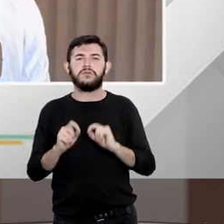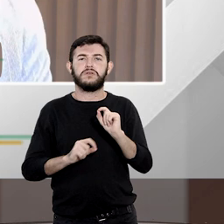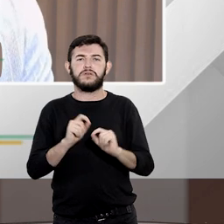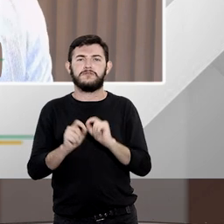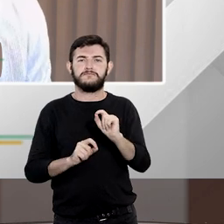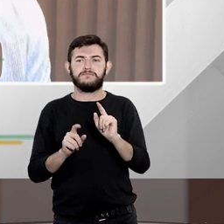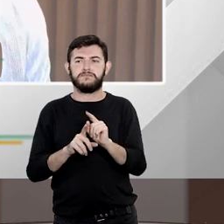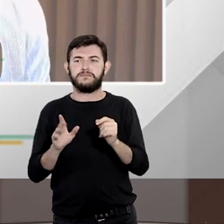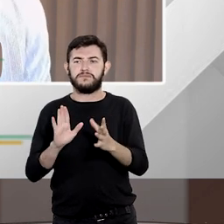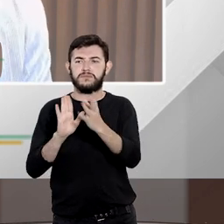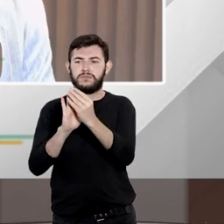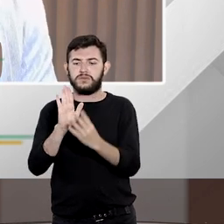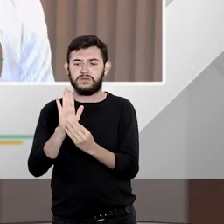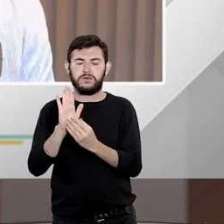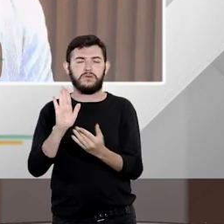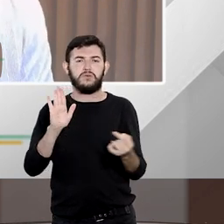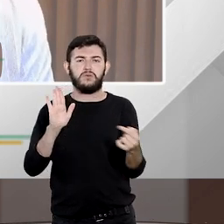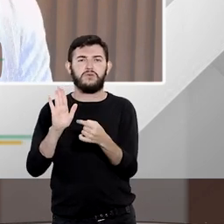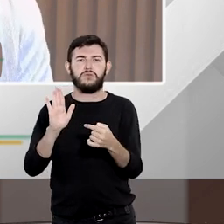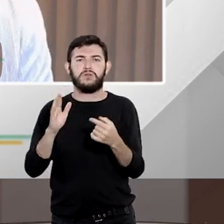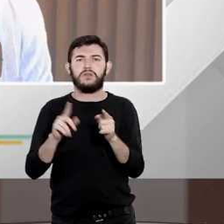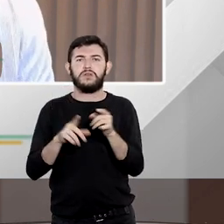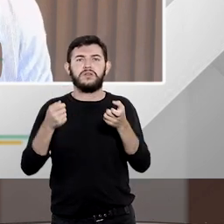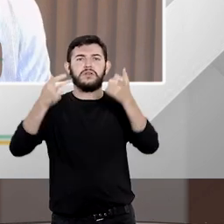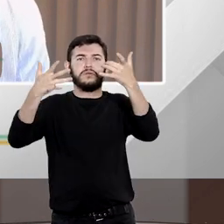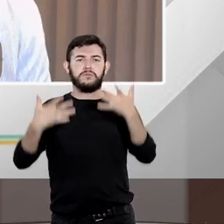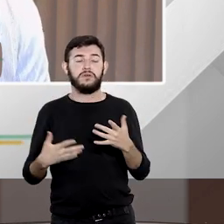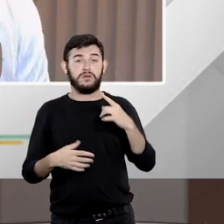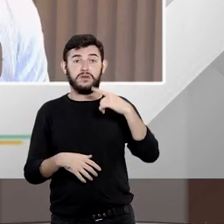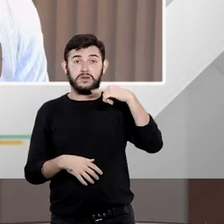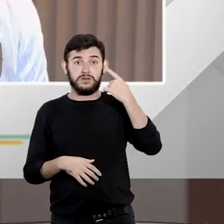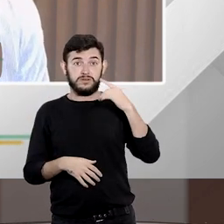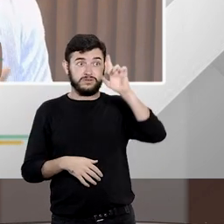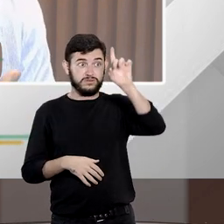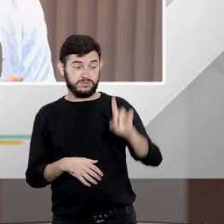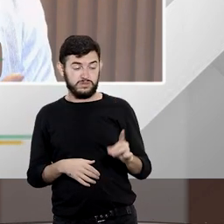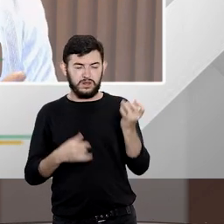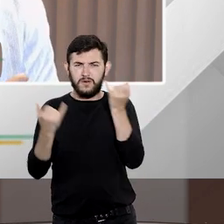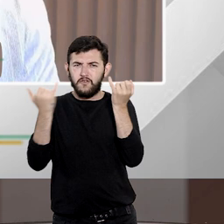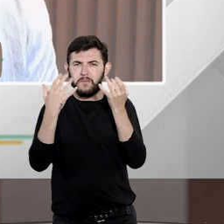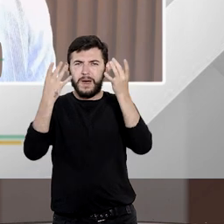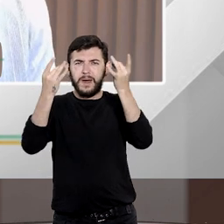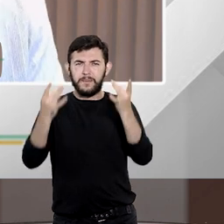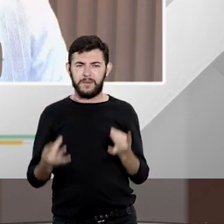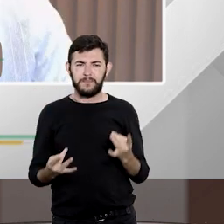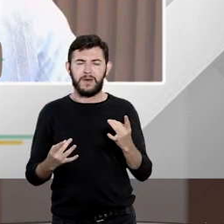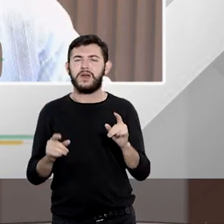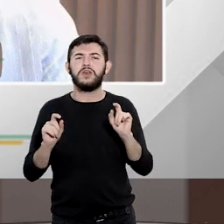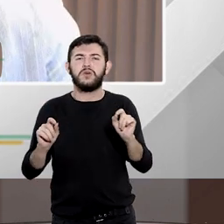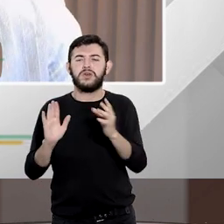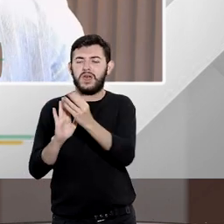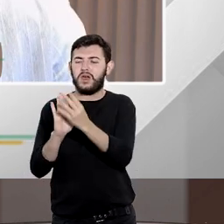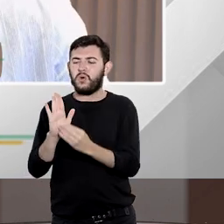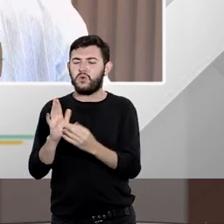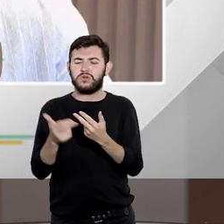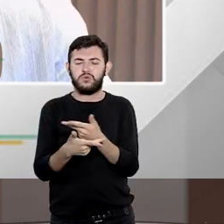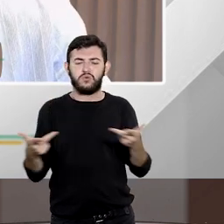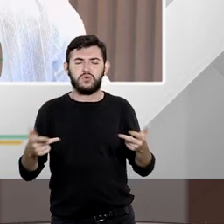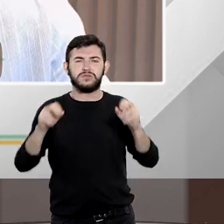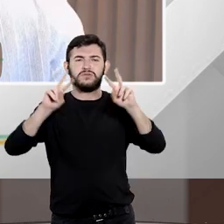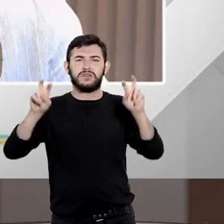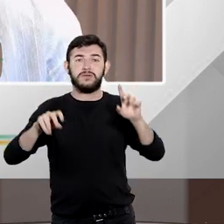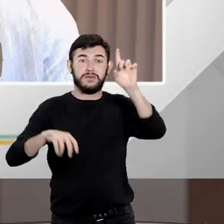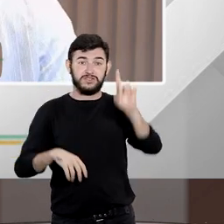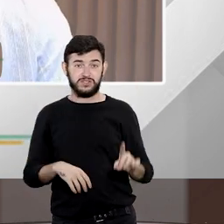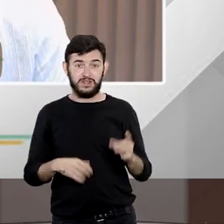fala sobre meu direito sobre minhas informações e o que é um conteúdo que apesar de tratar do meu direito